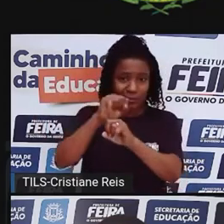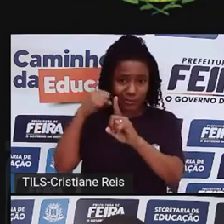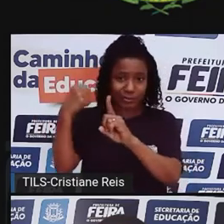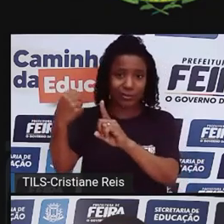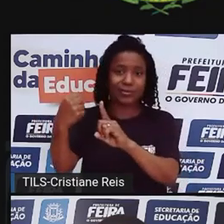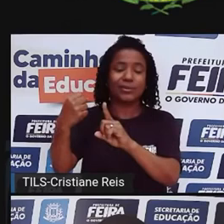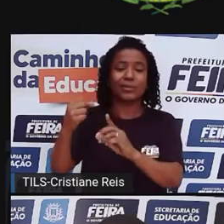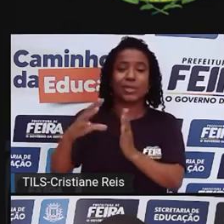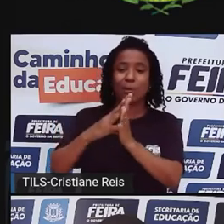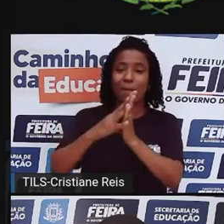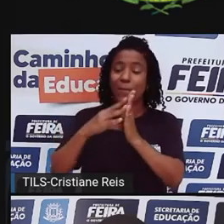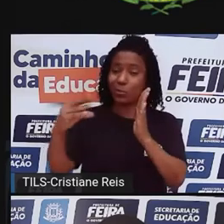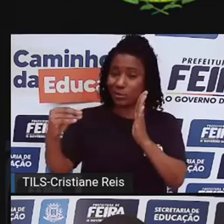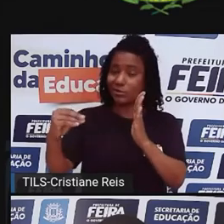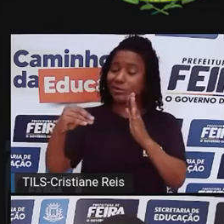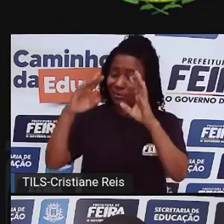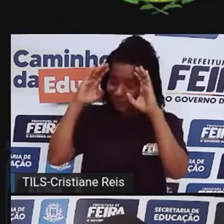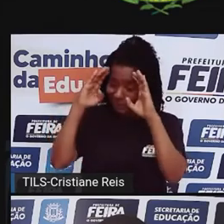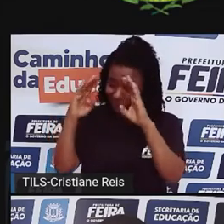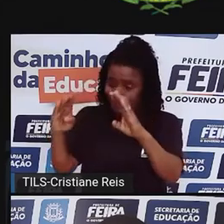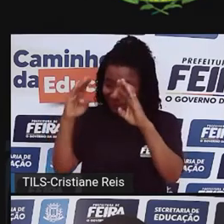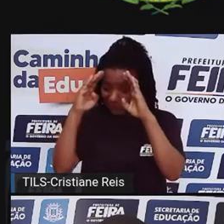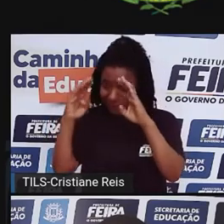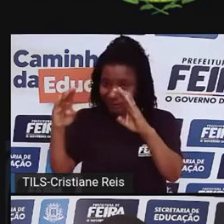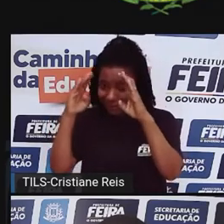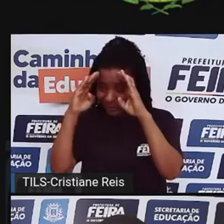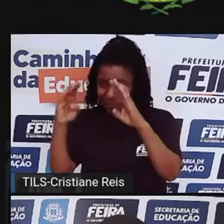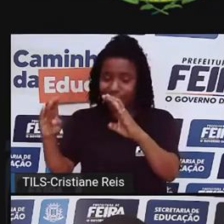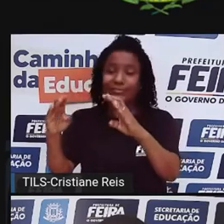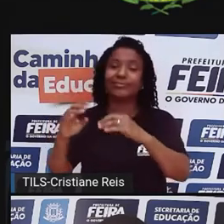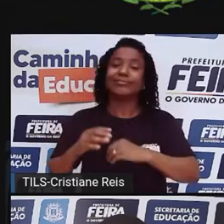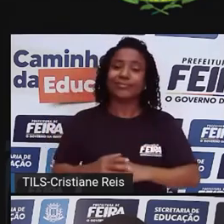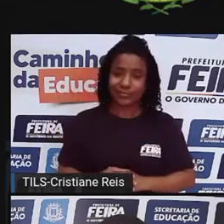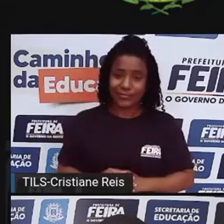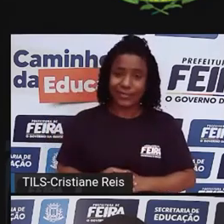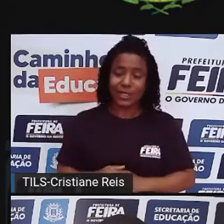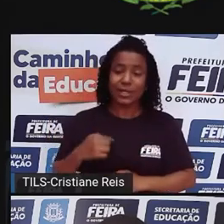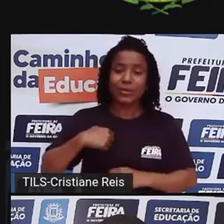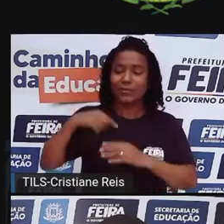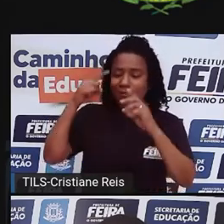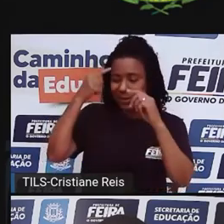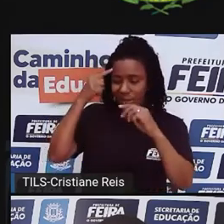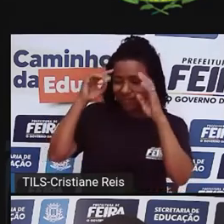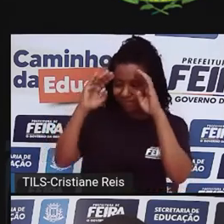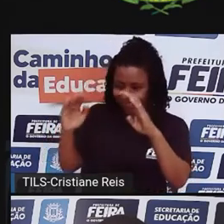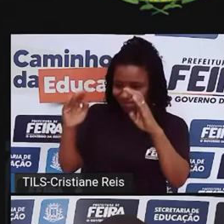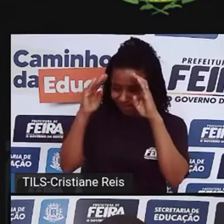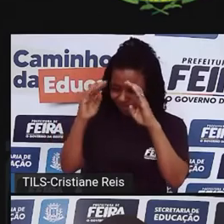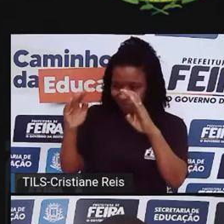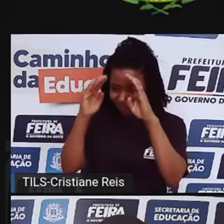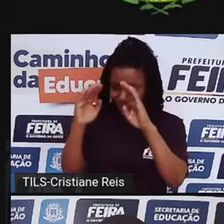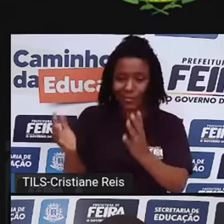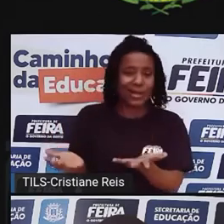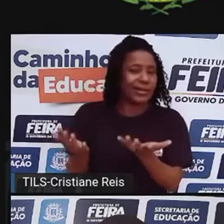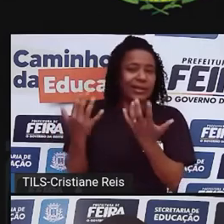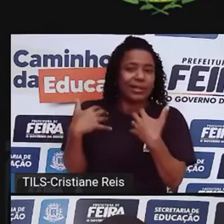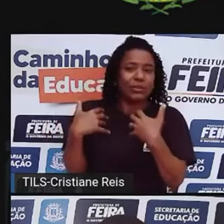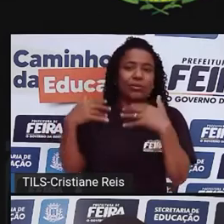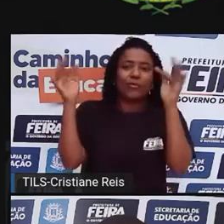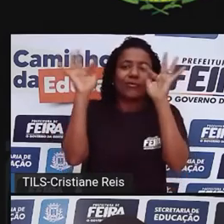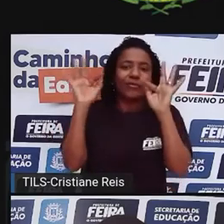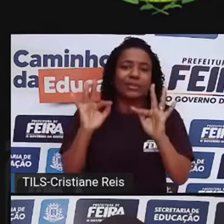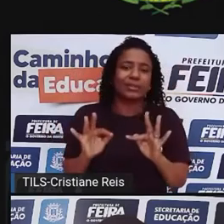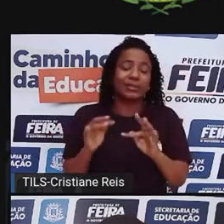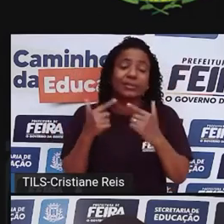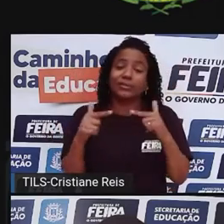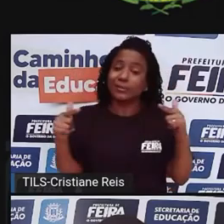um modelo de existência e eu fico o tempo todo buscando aquele modelo e me torno infeliz. Não me traz felicidade. Decolonialidade também